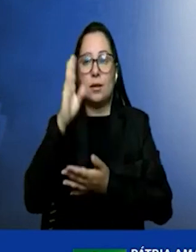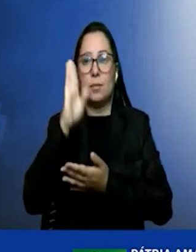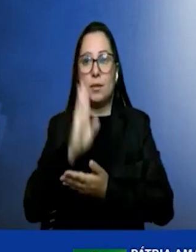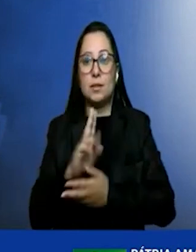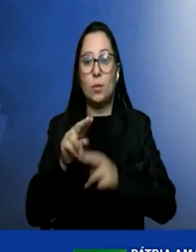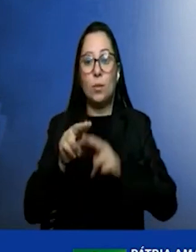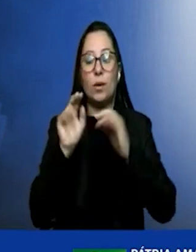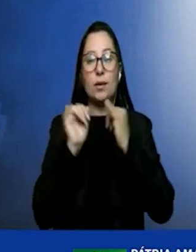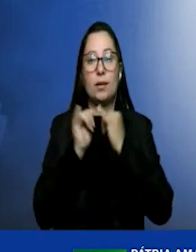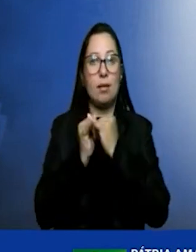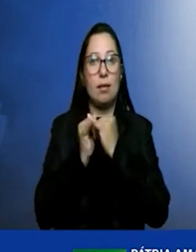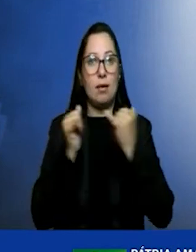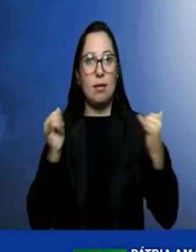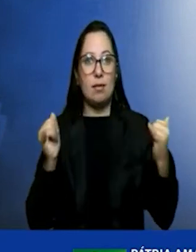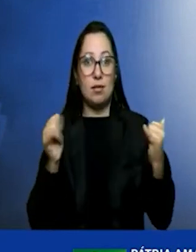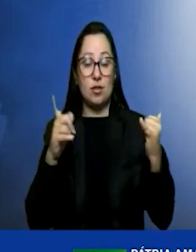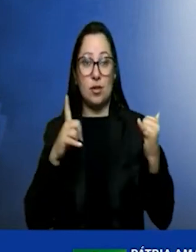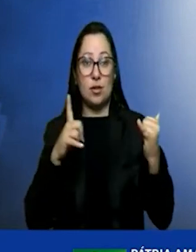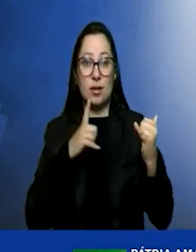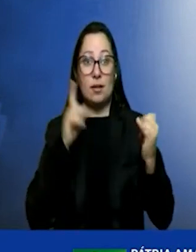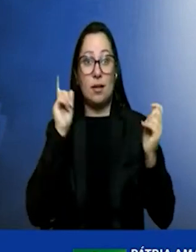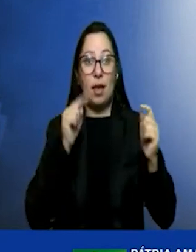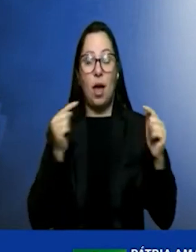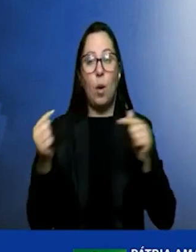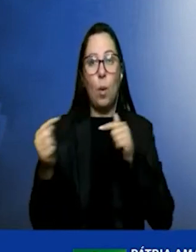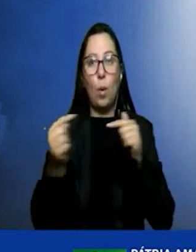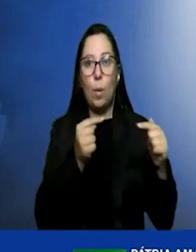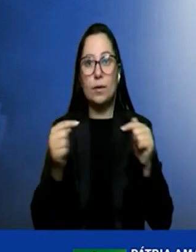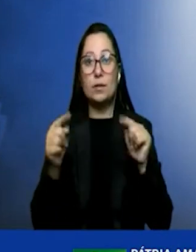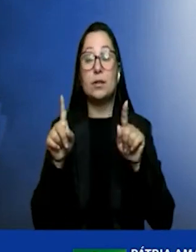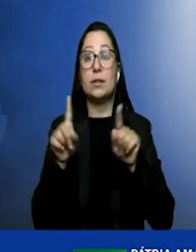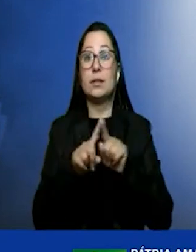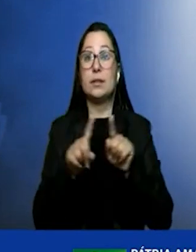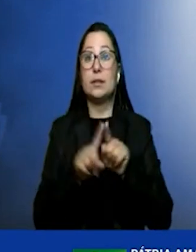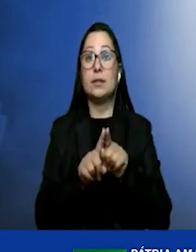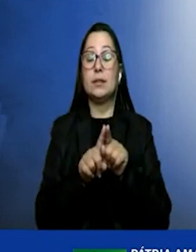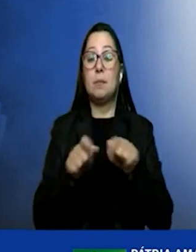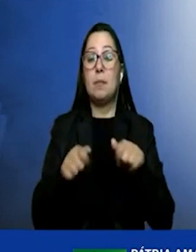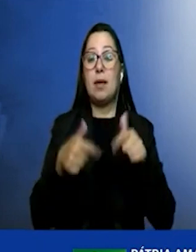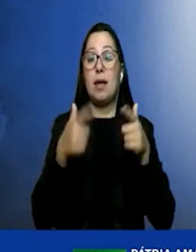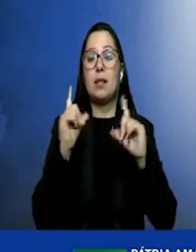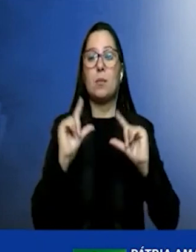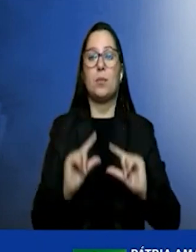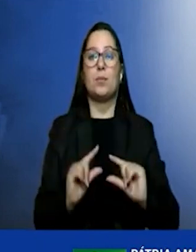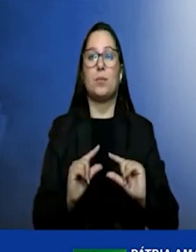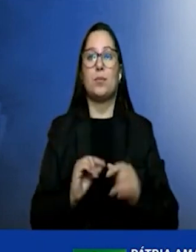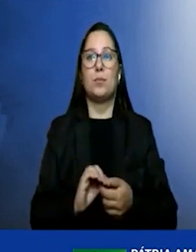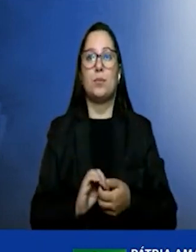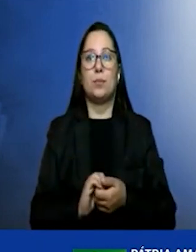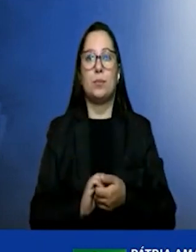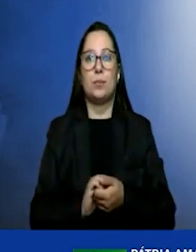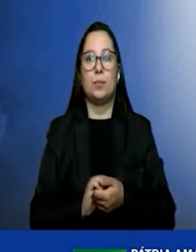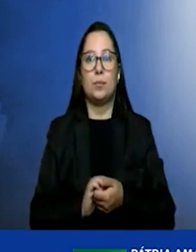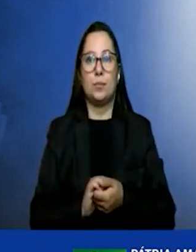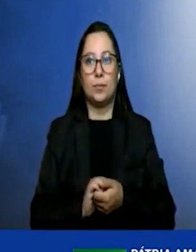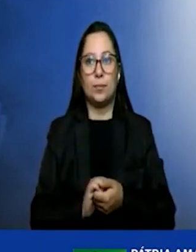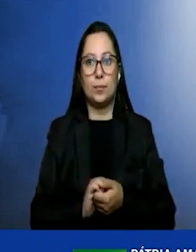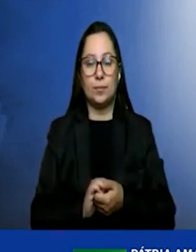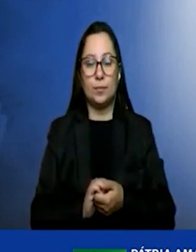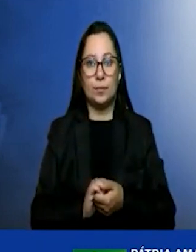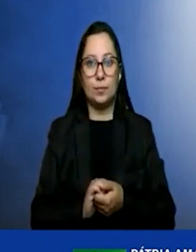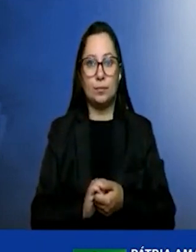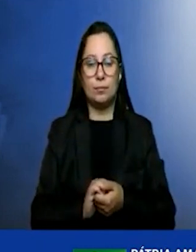disponível é competitiva e tem custo baixo. Não há dúvidas que a